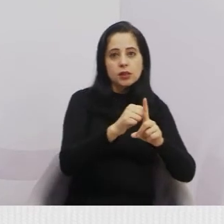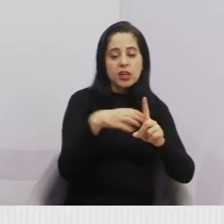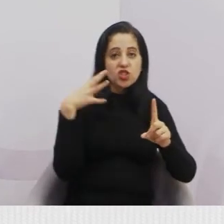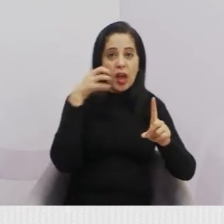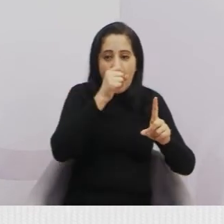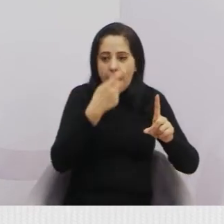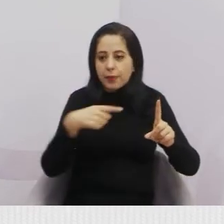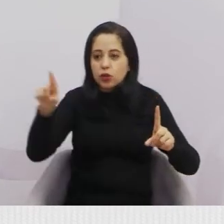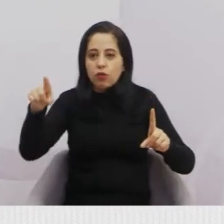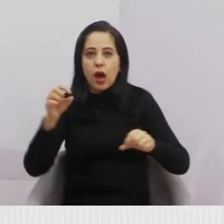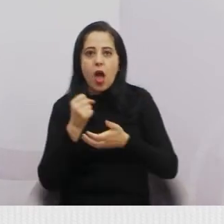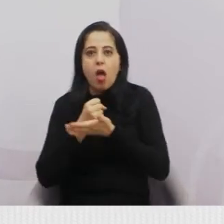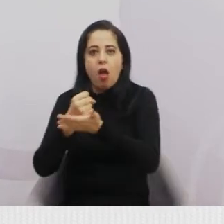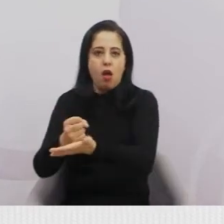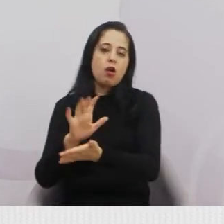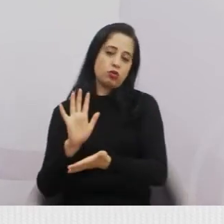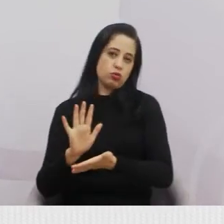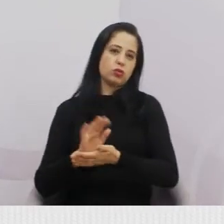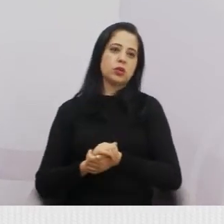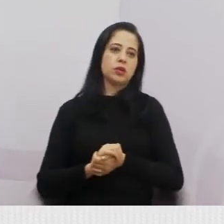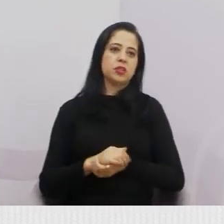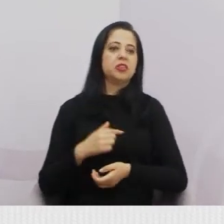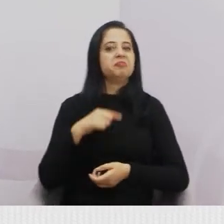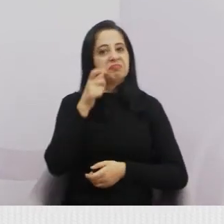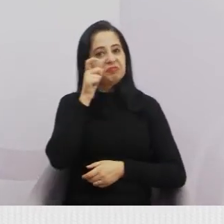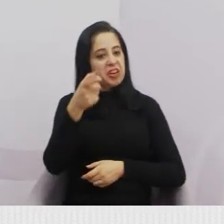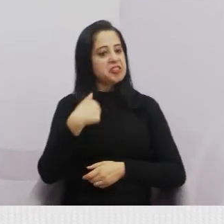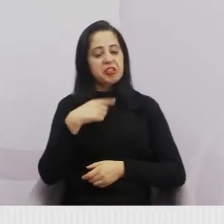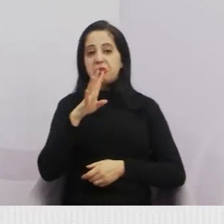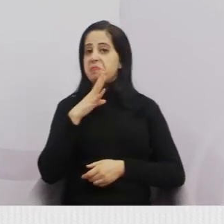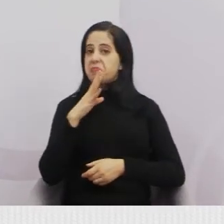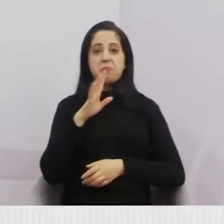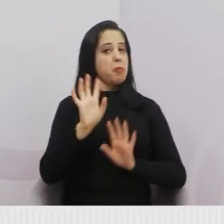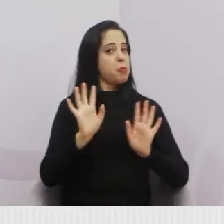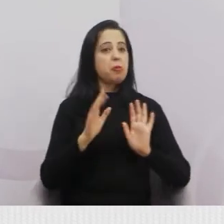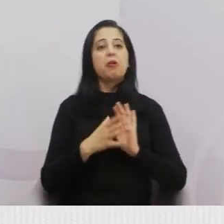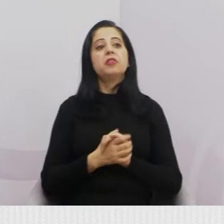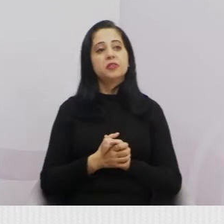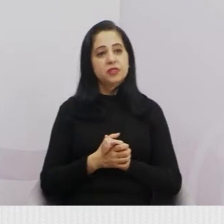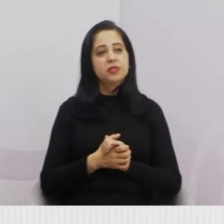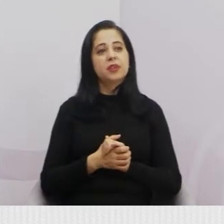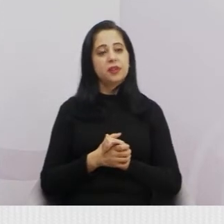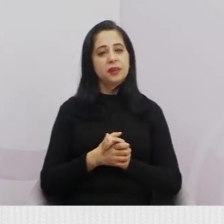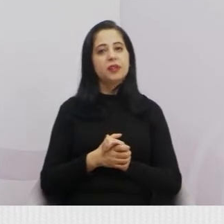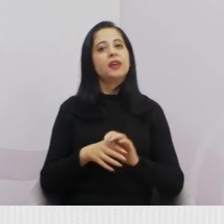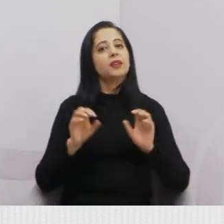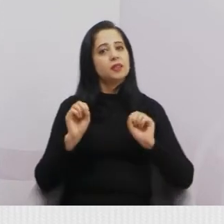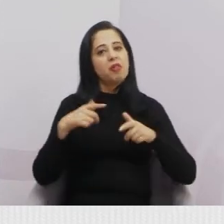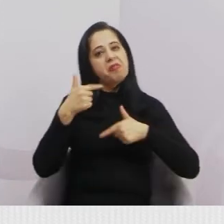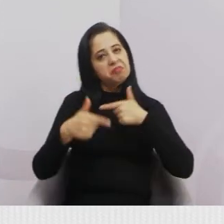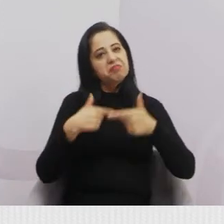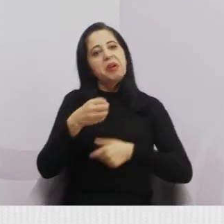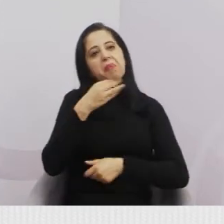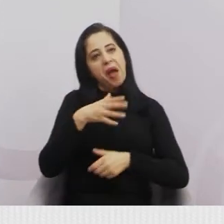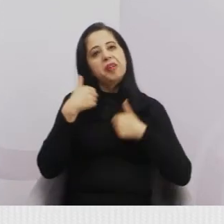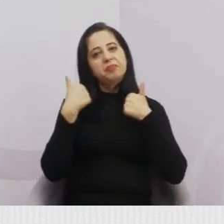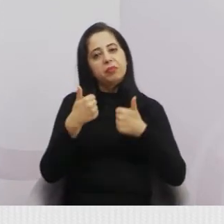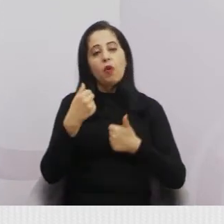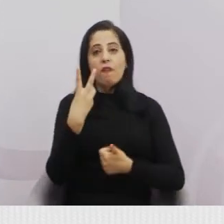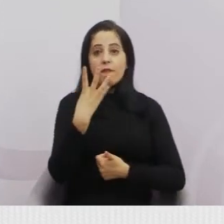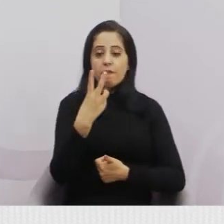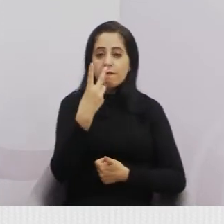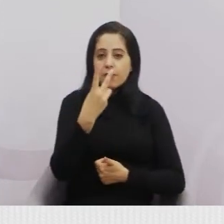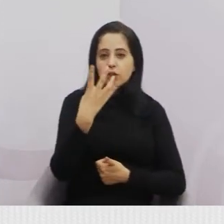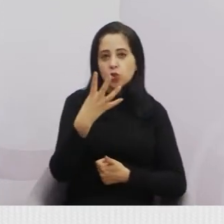muito interessante, que eu não conhecia, que a Rota das Bandeiras executa durante 24